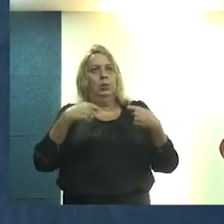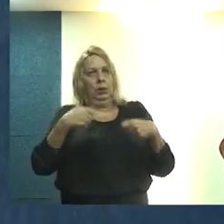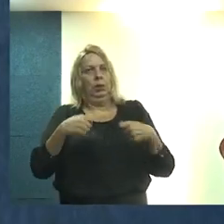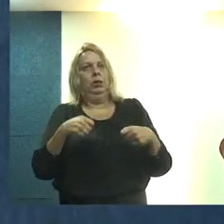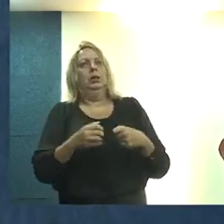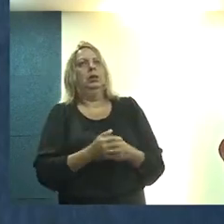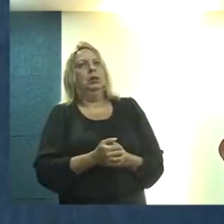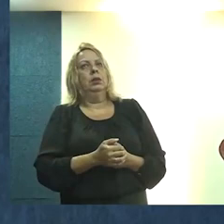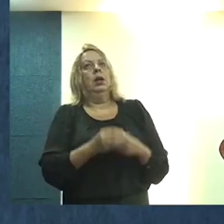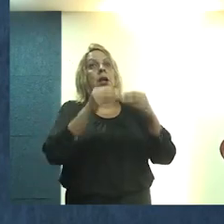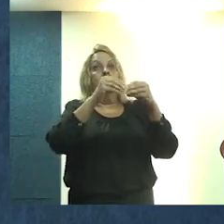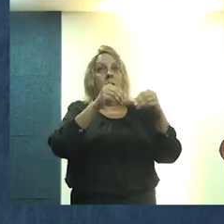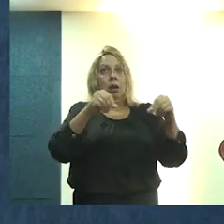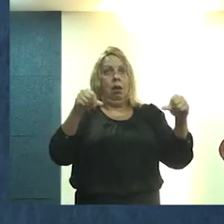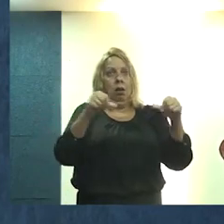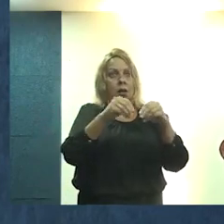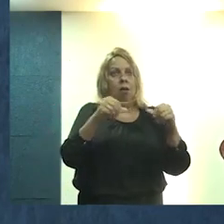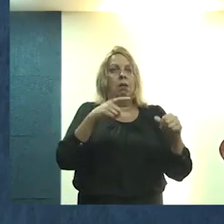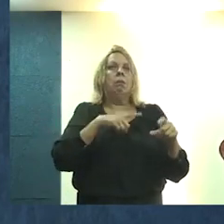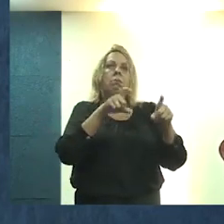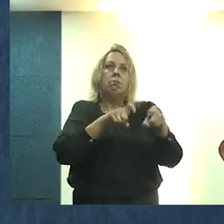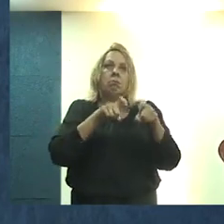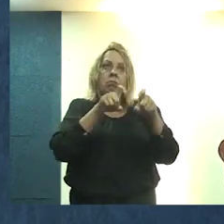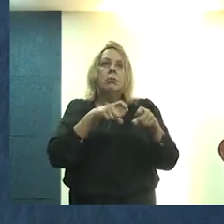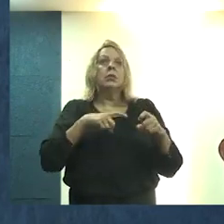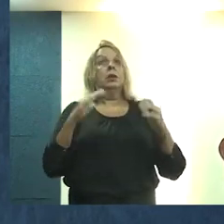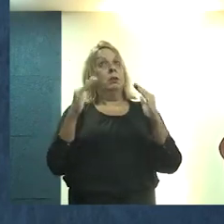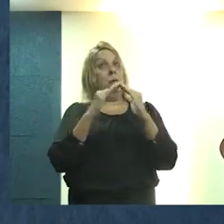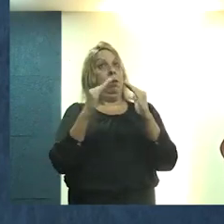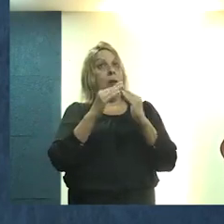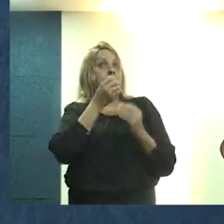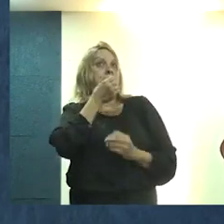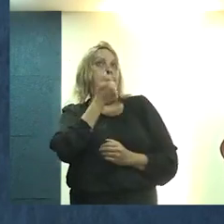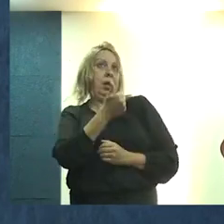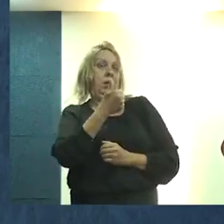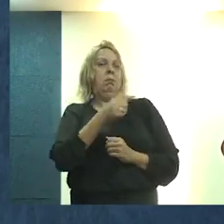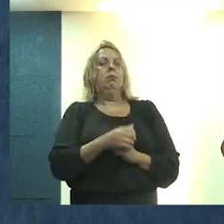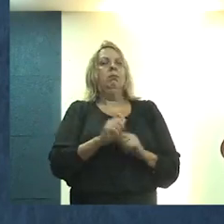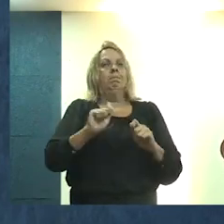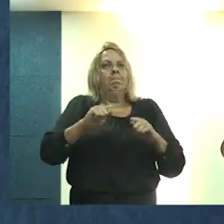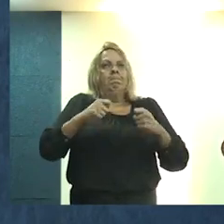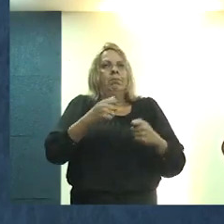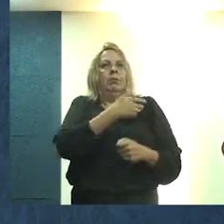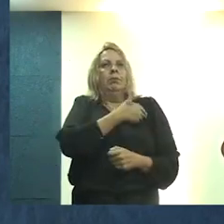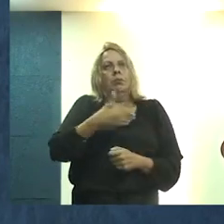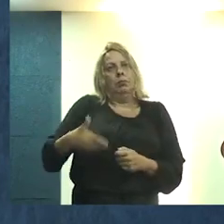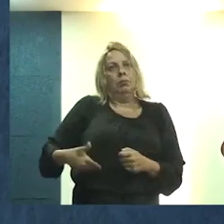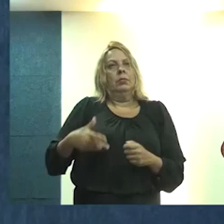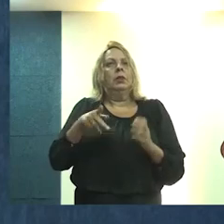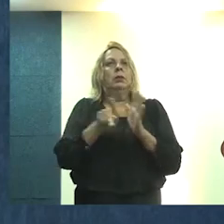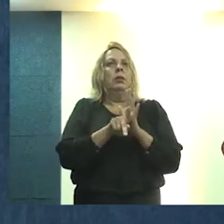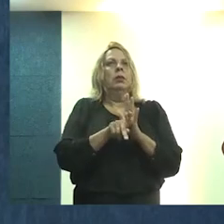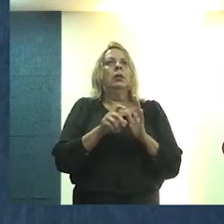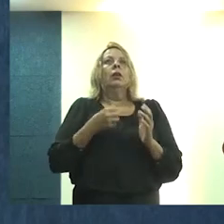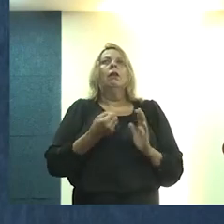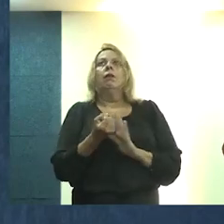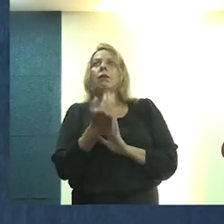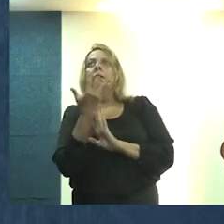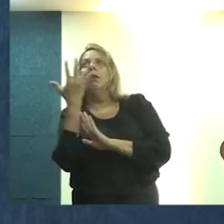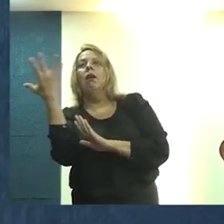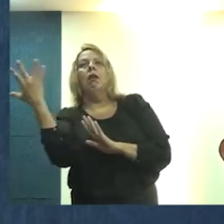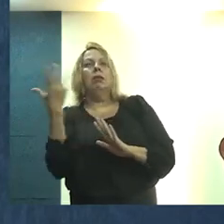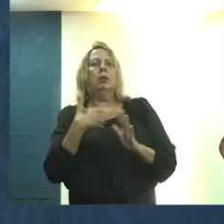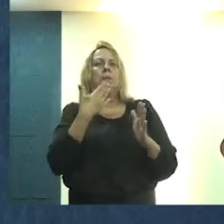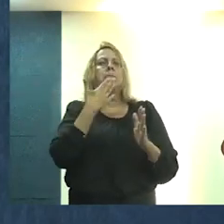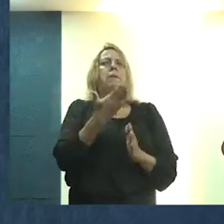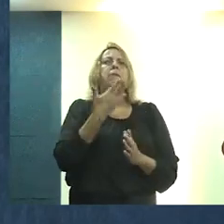precisam da terra para produzir, mas também precisam morar bem. A Defensoria Pública, a gente sabe a quantidade de demanda que